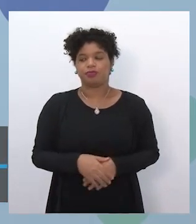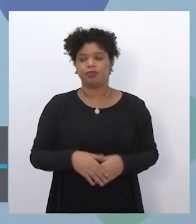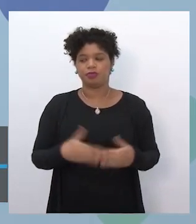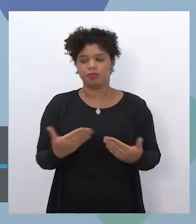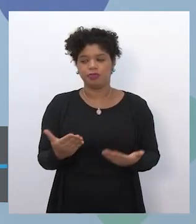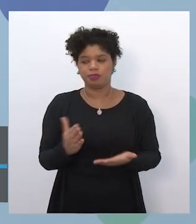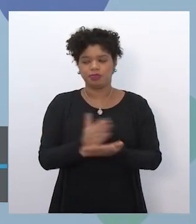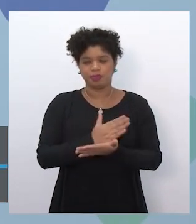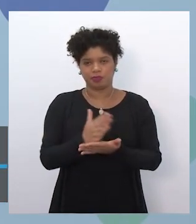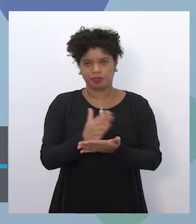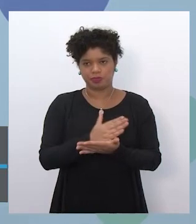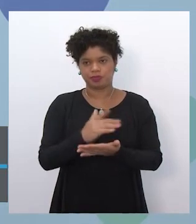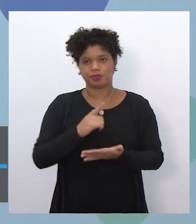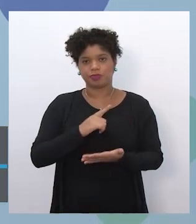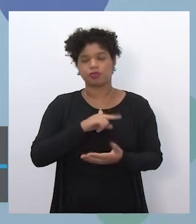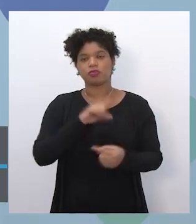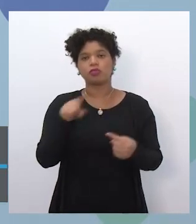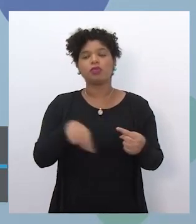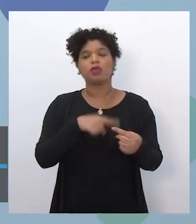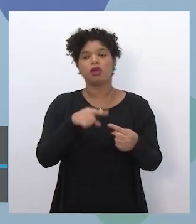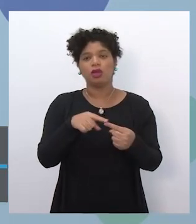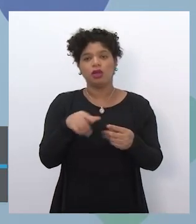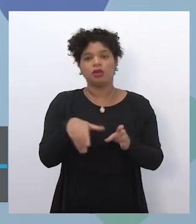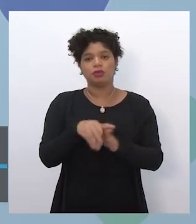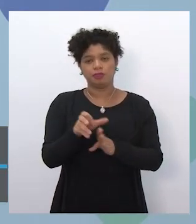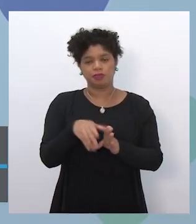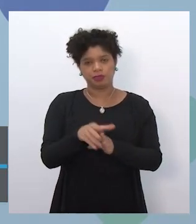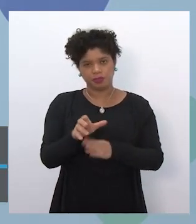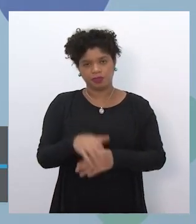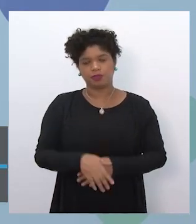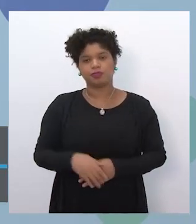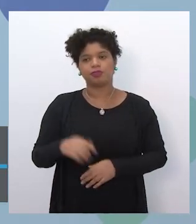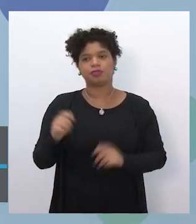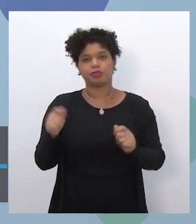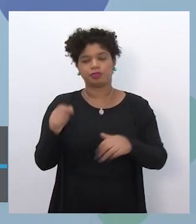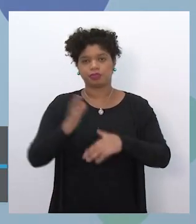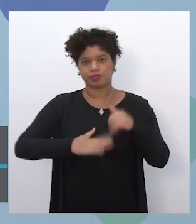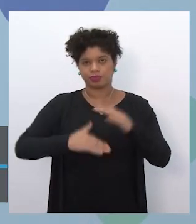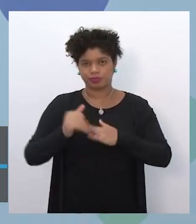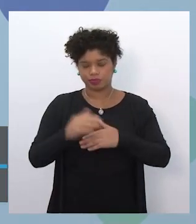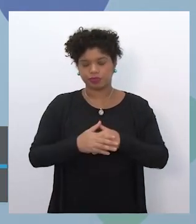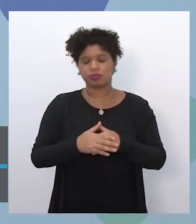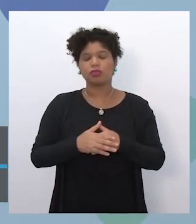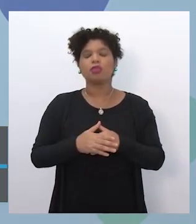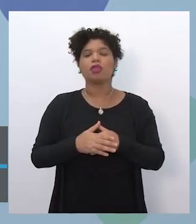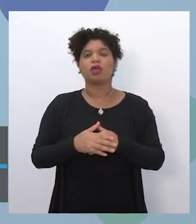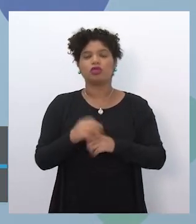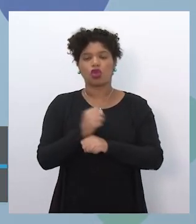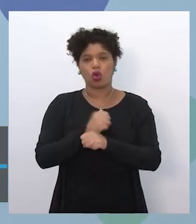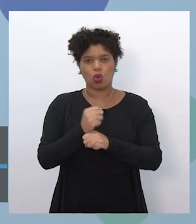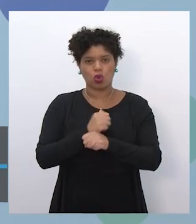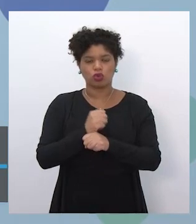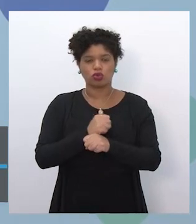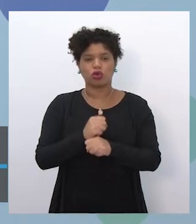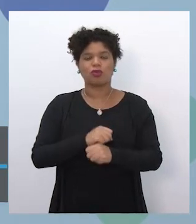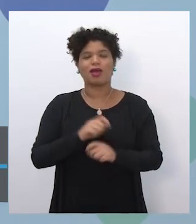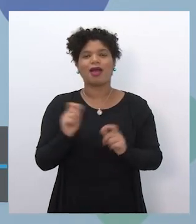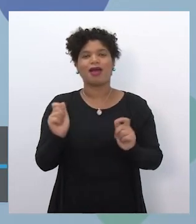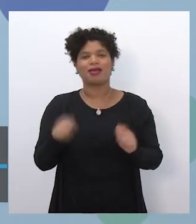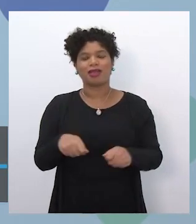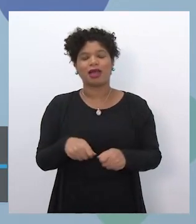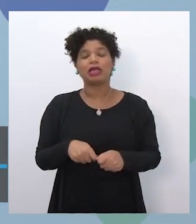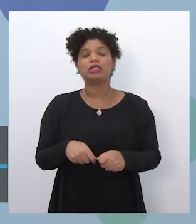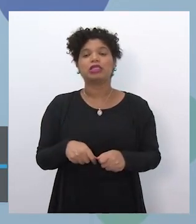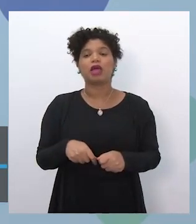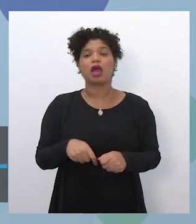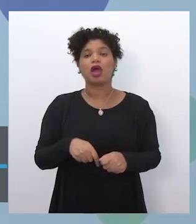né? Elas vão estar orientadas a partir das habilidades do ano sério para o qual elas estão direcionadas.